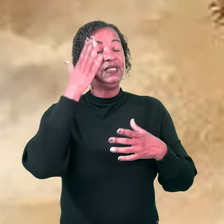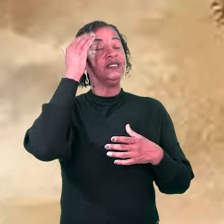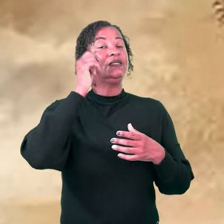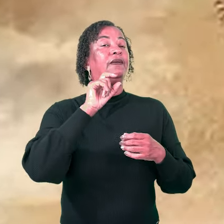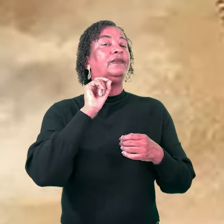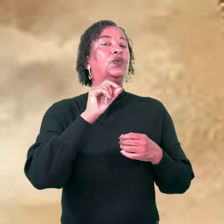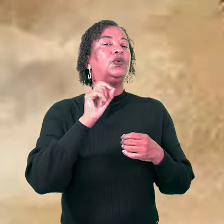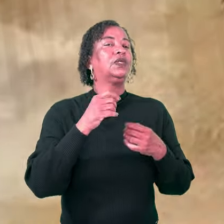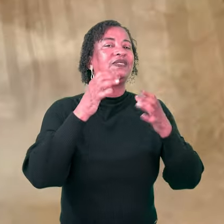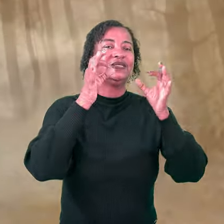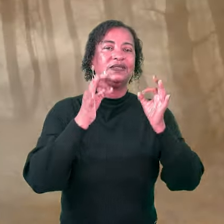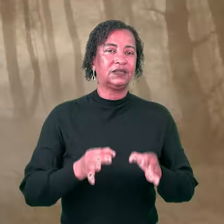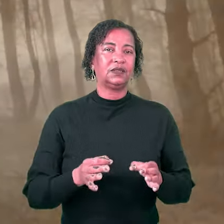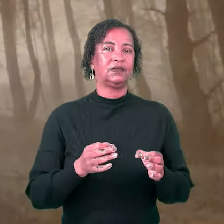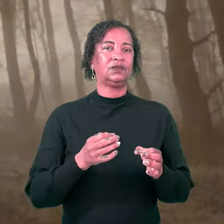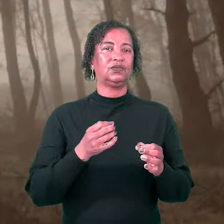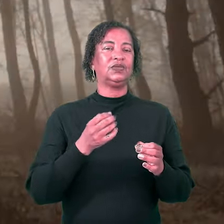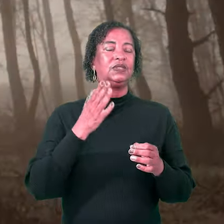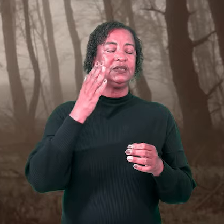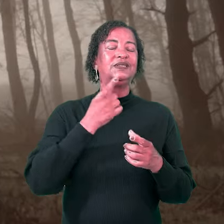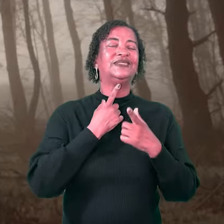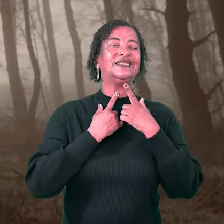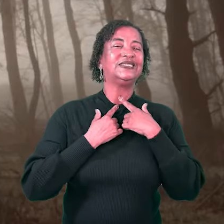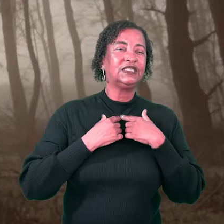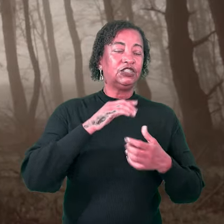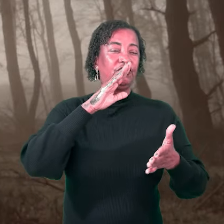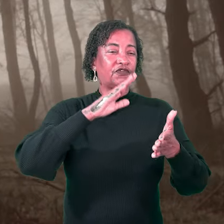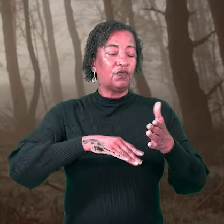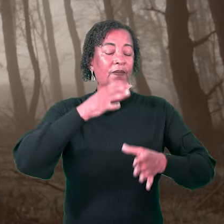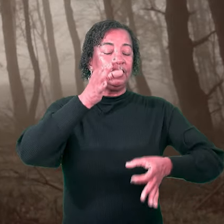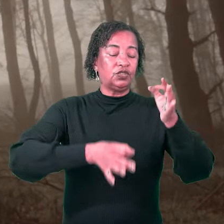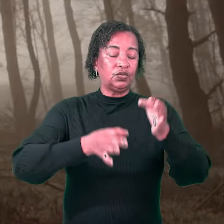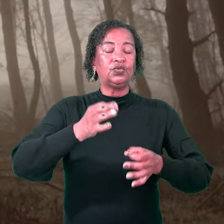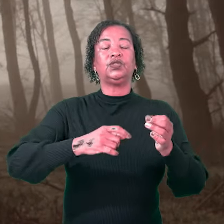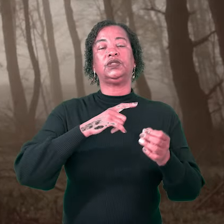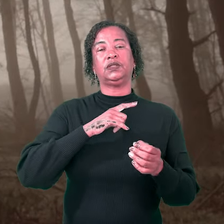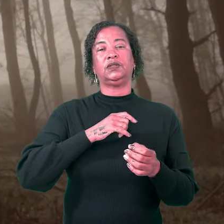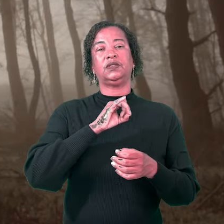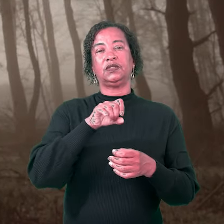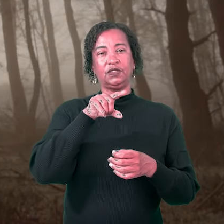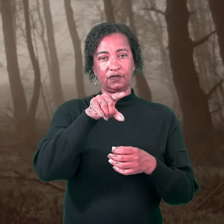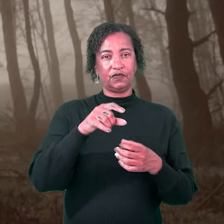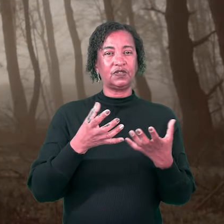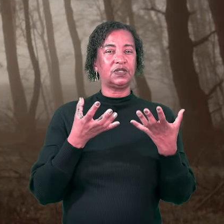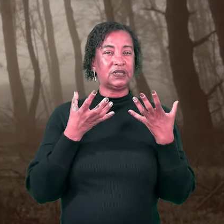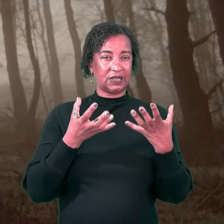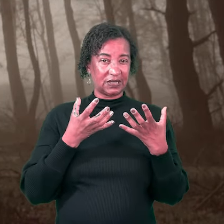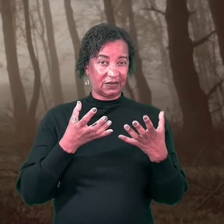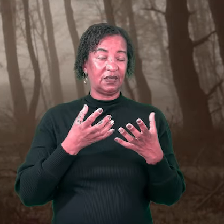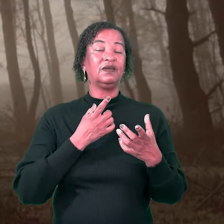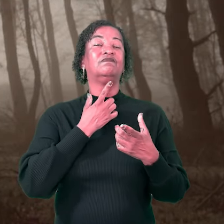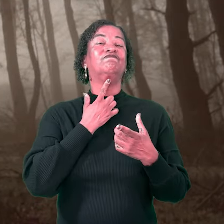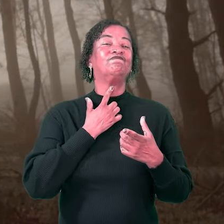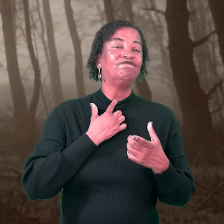Ele tinha fome e sede de justiça. A promessa é se você é humilde e manso e tiver fome e sede de justiça,